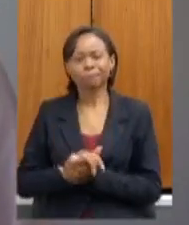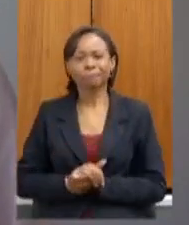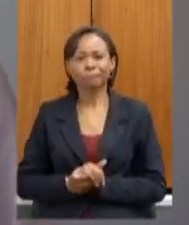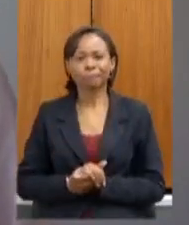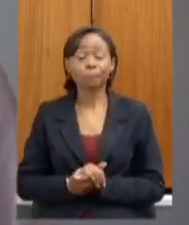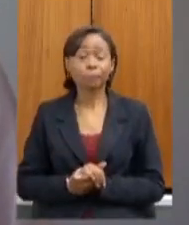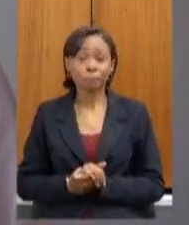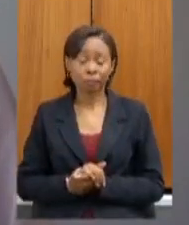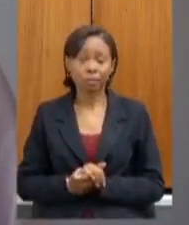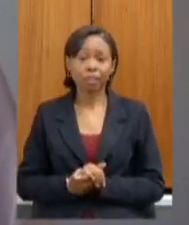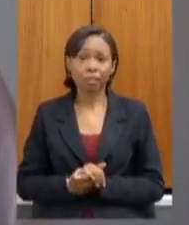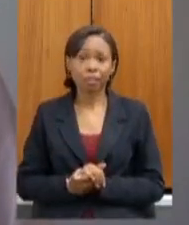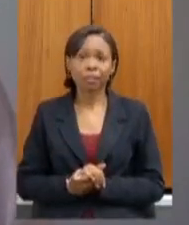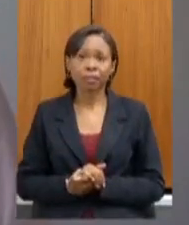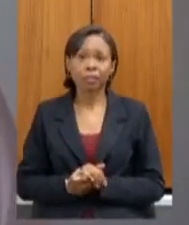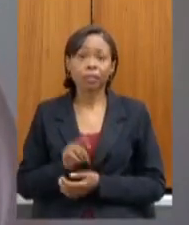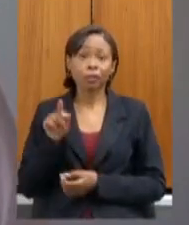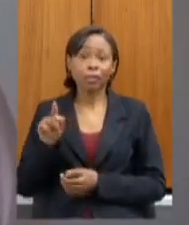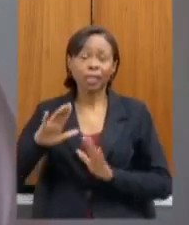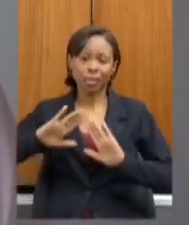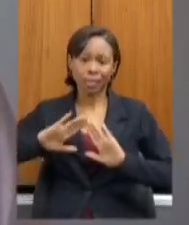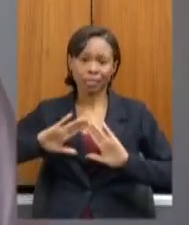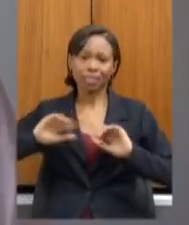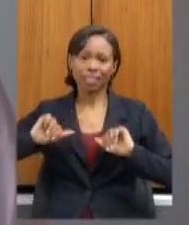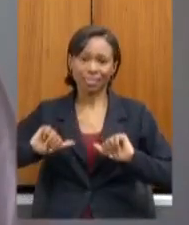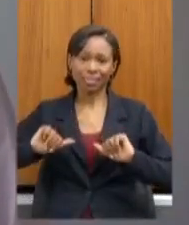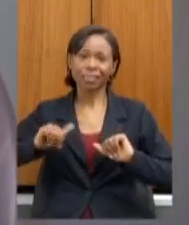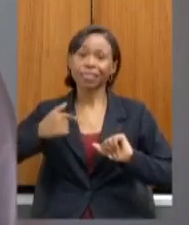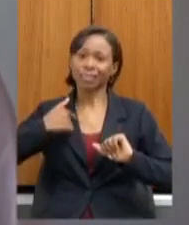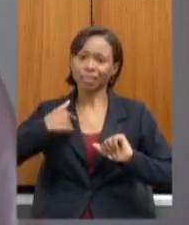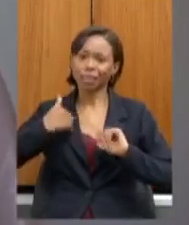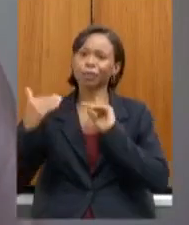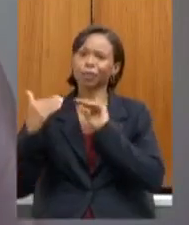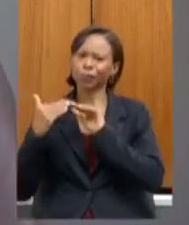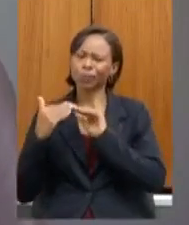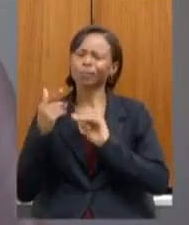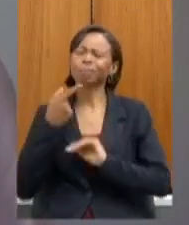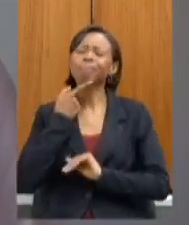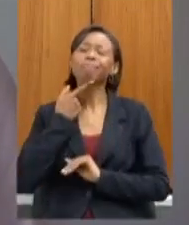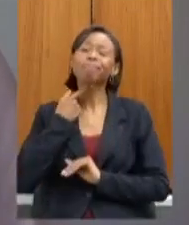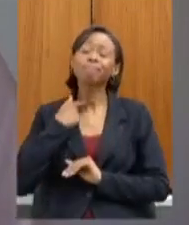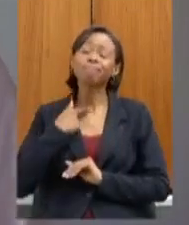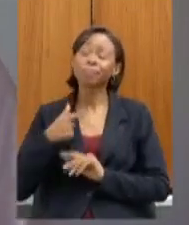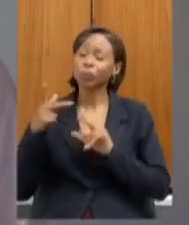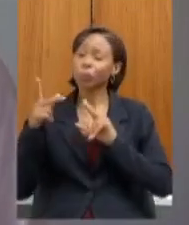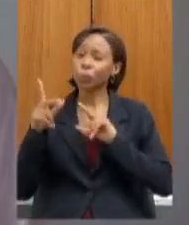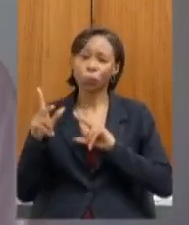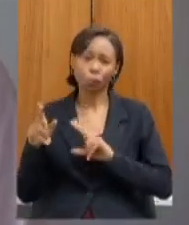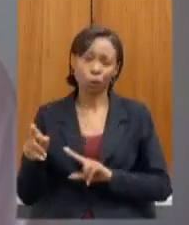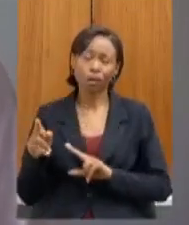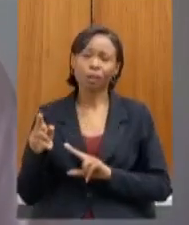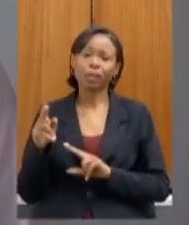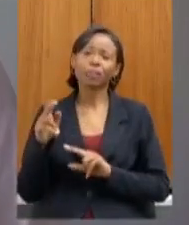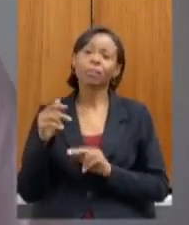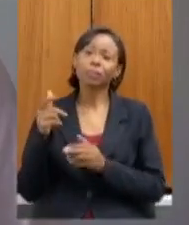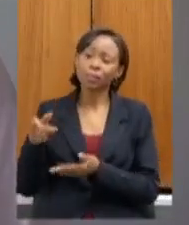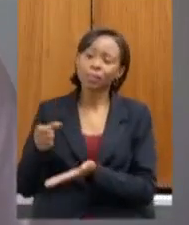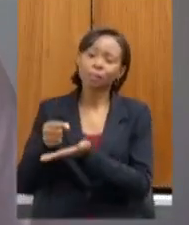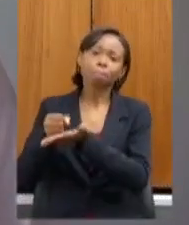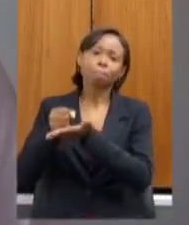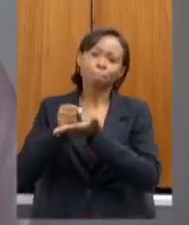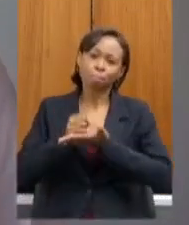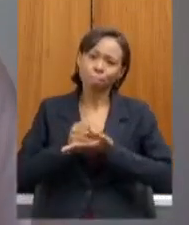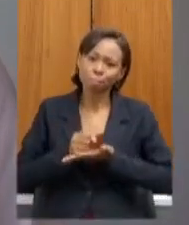não só o seu pedido é um desejo meu também que eu siga contando com as suas contribuições